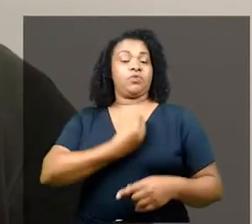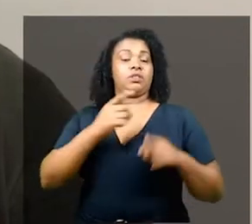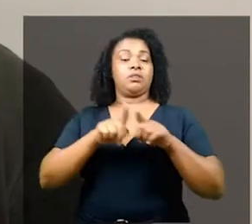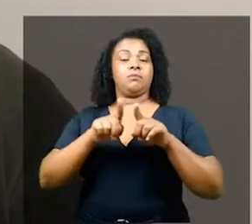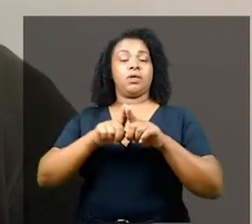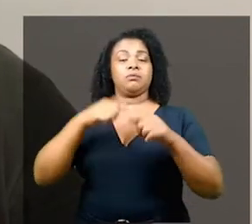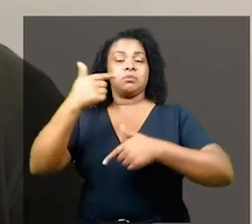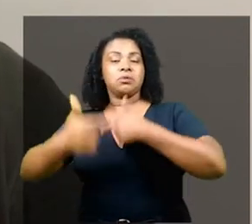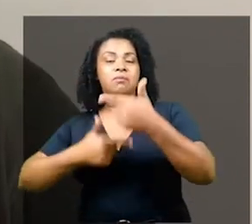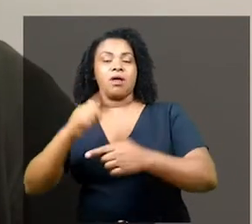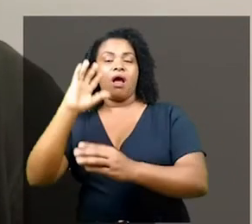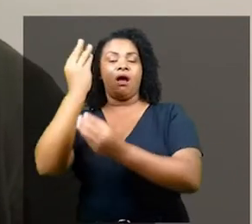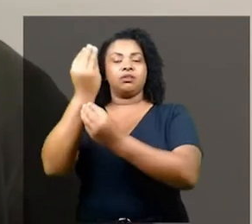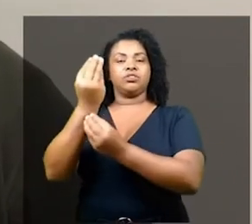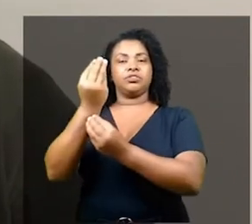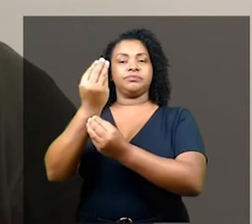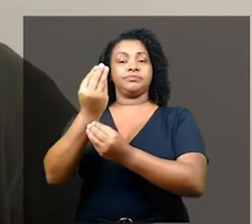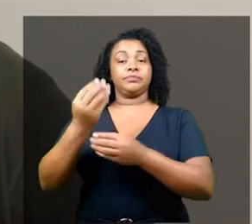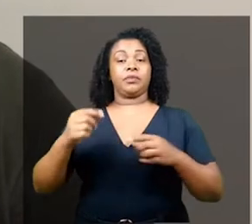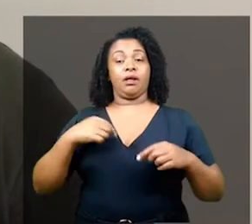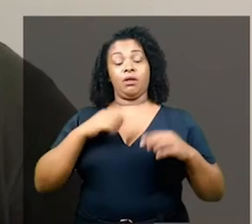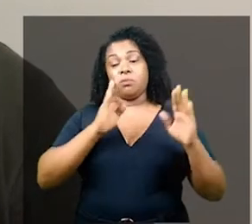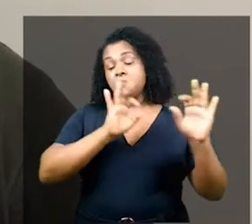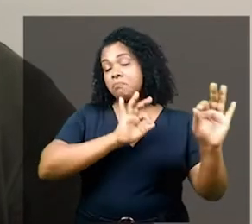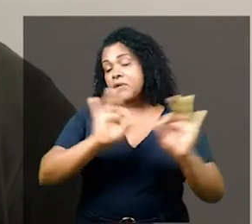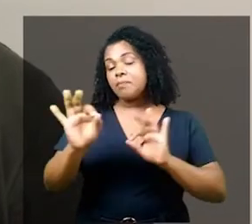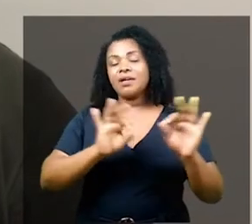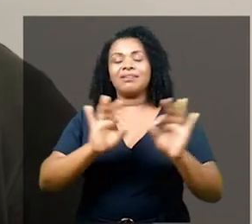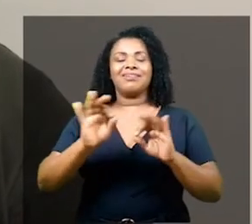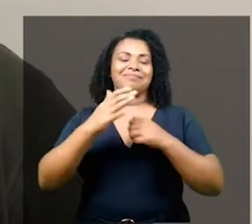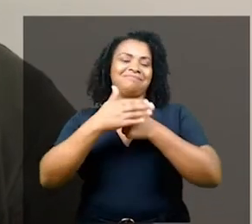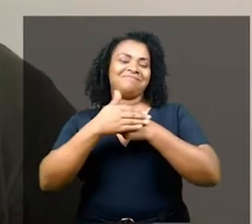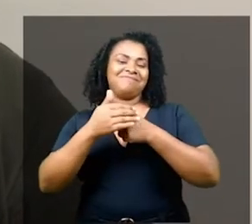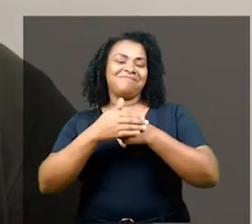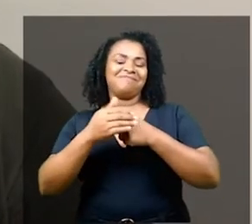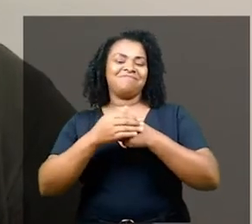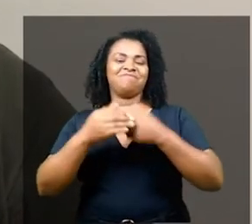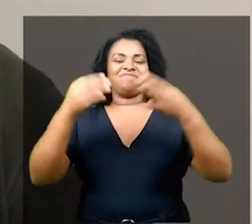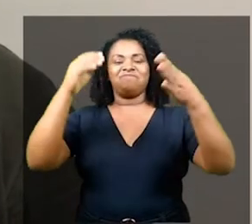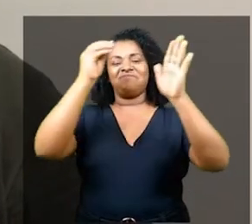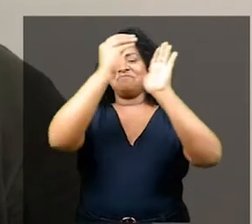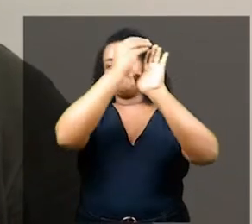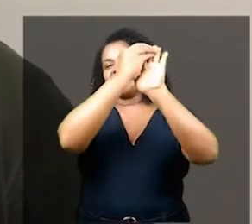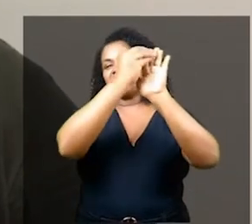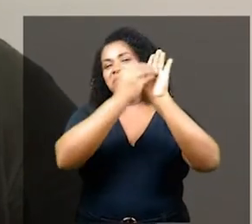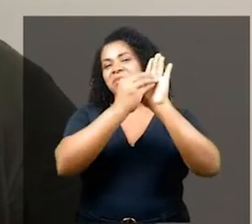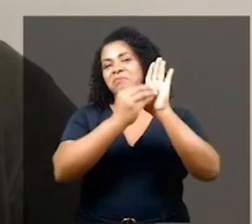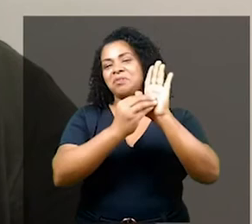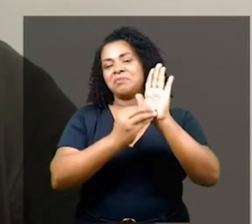pessoal. Por isso, vou seguir um roteiro aqui que eu preparei com muito carinho para compartilhar com vocês.